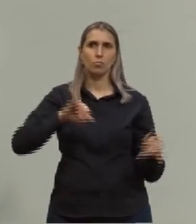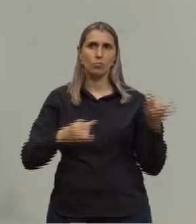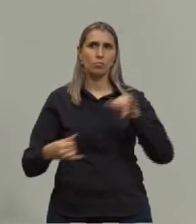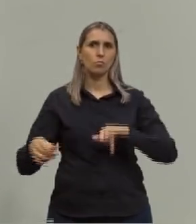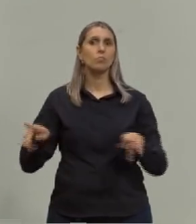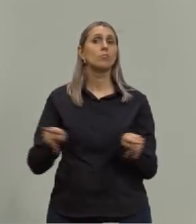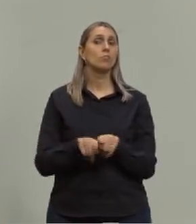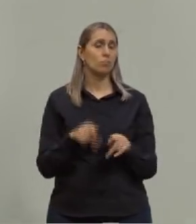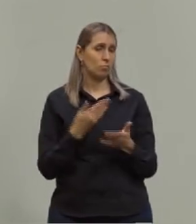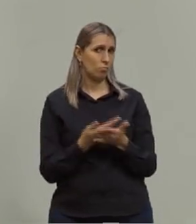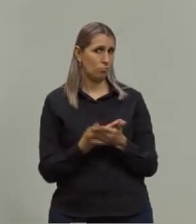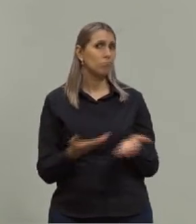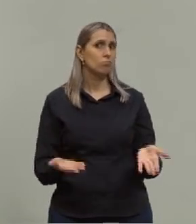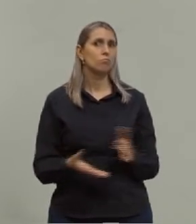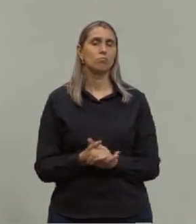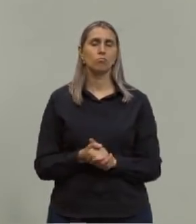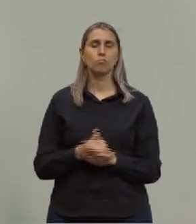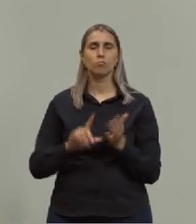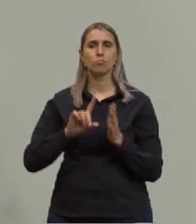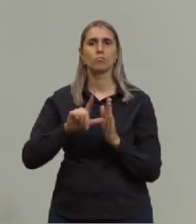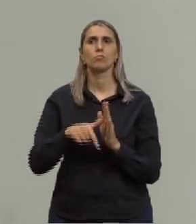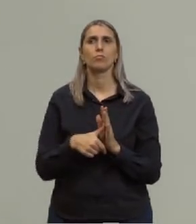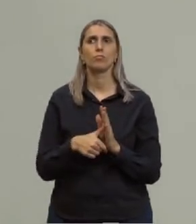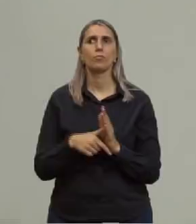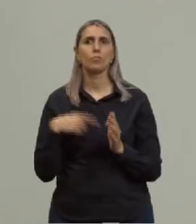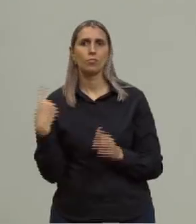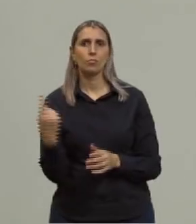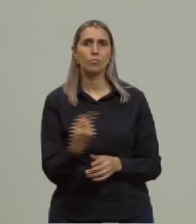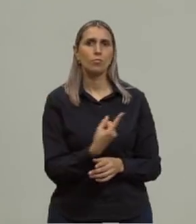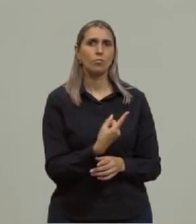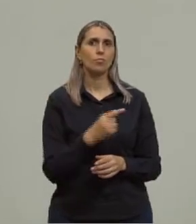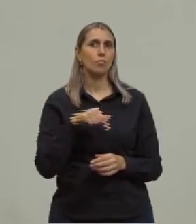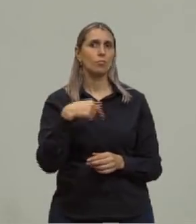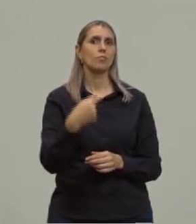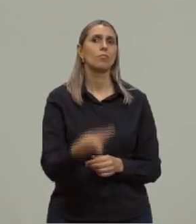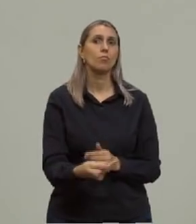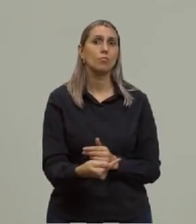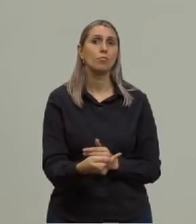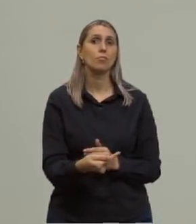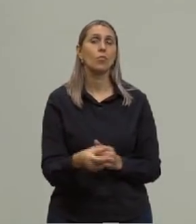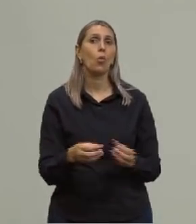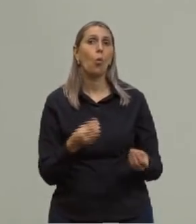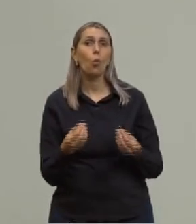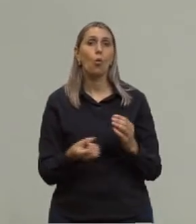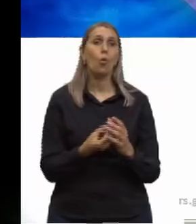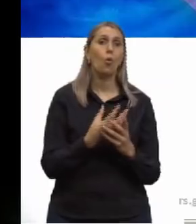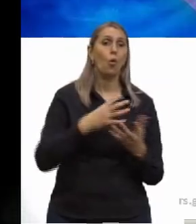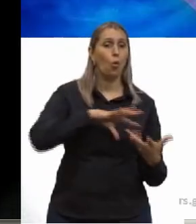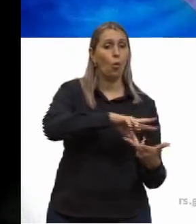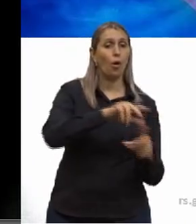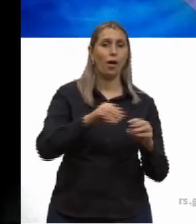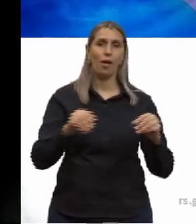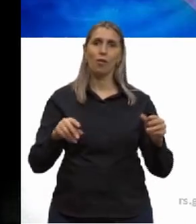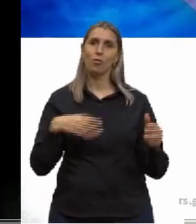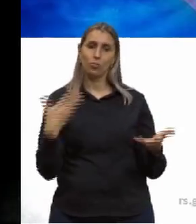né? Aí depois, o nosso próximo passo é então como é que surgiu o planeta Terra.